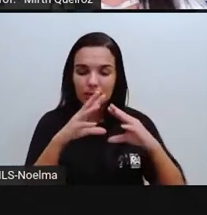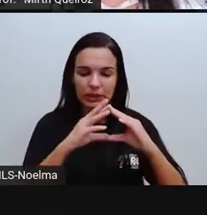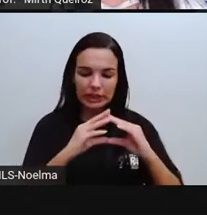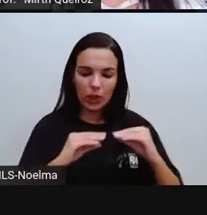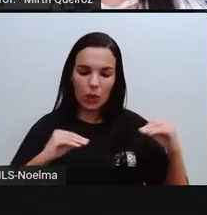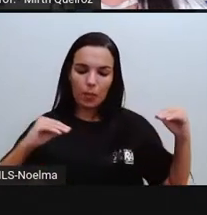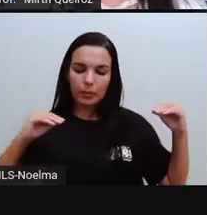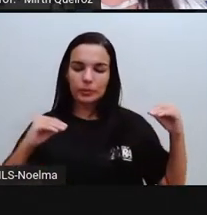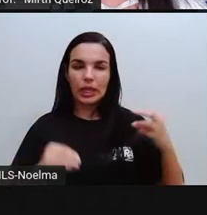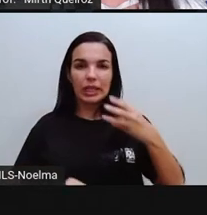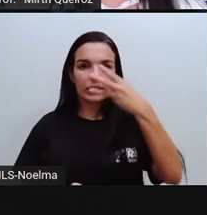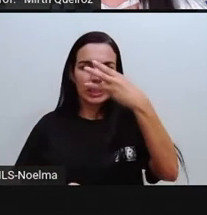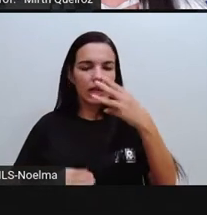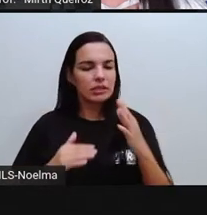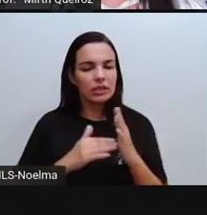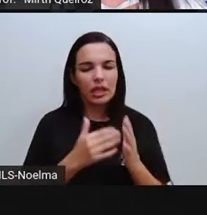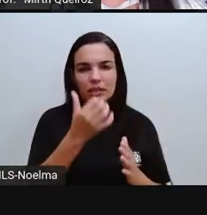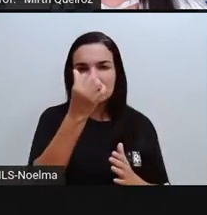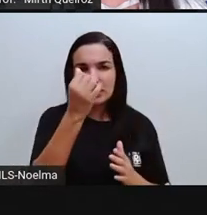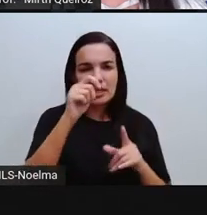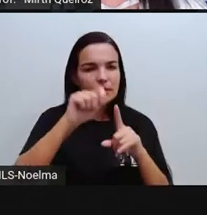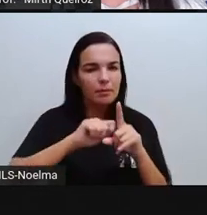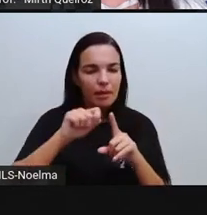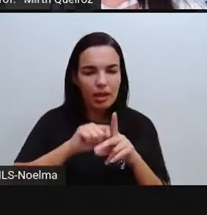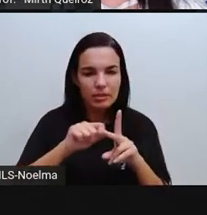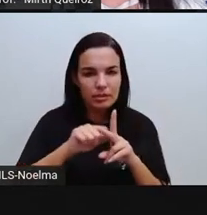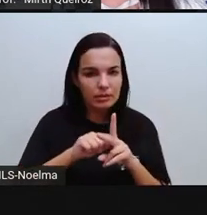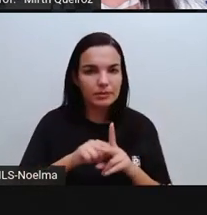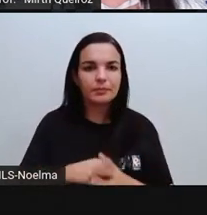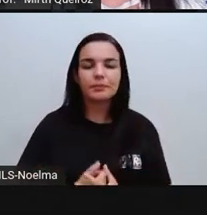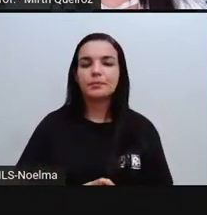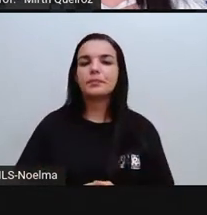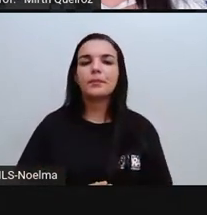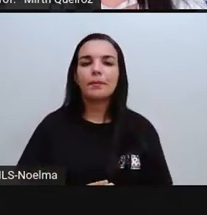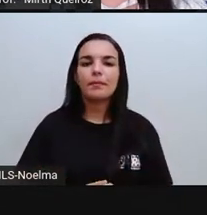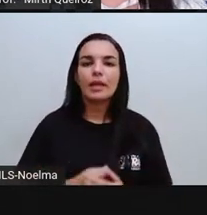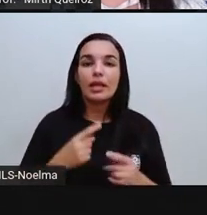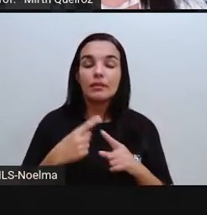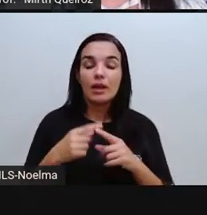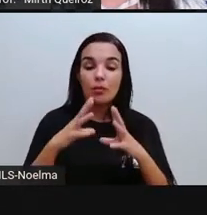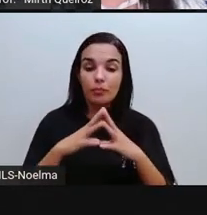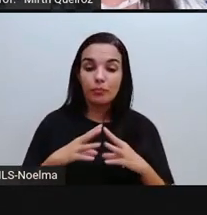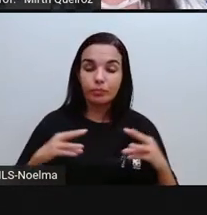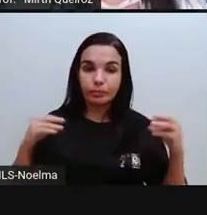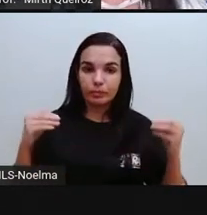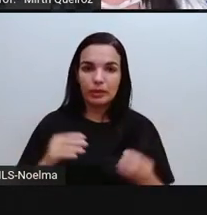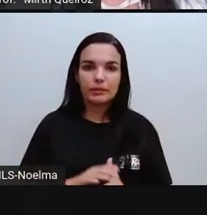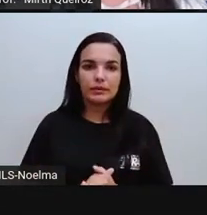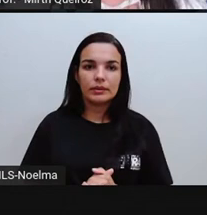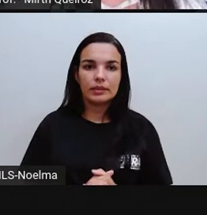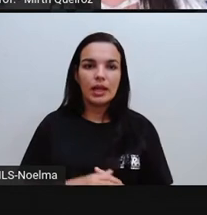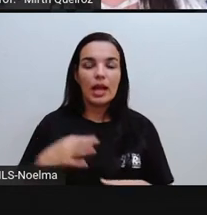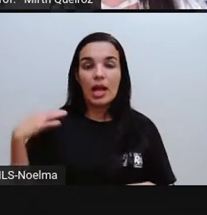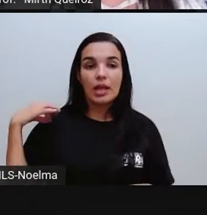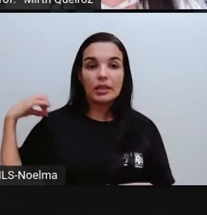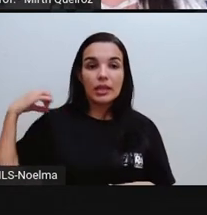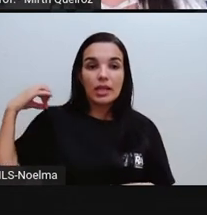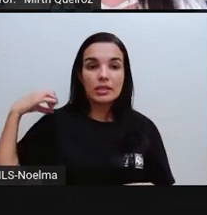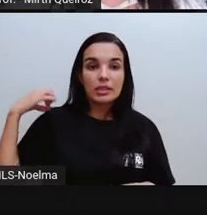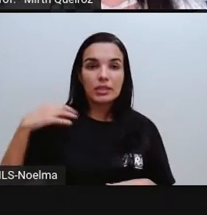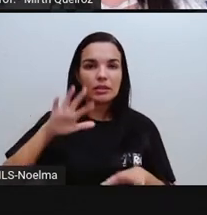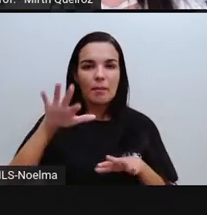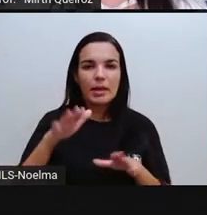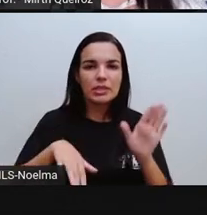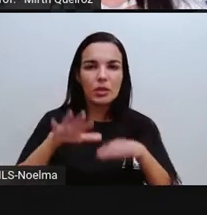de três a seis meses, é o tempo que demora para ele se decompor na natureza, para que ele desapareça. Tecido, vai levar de